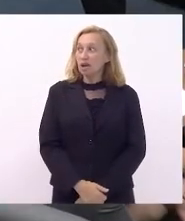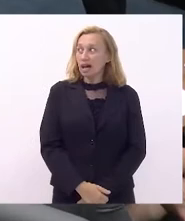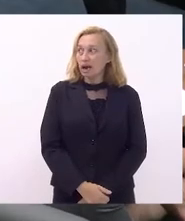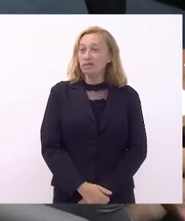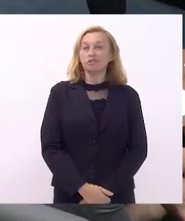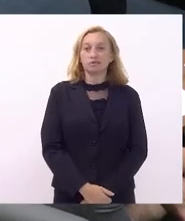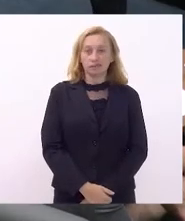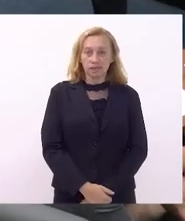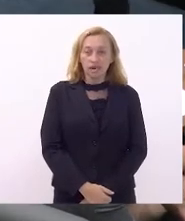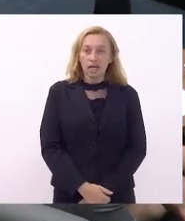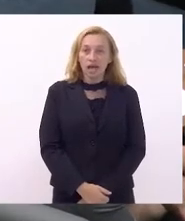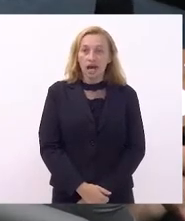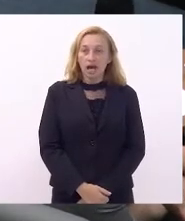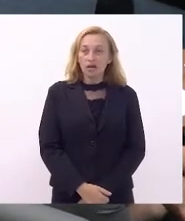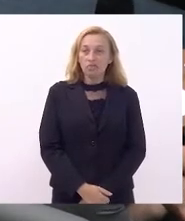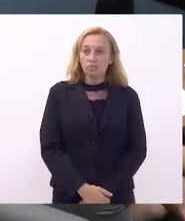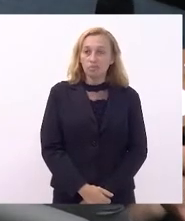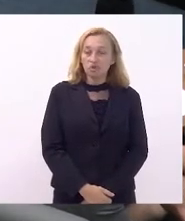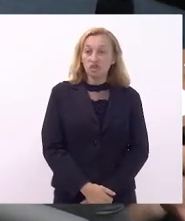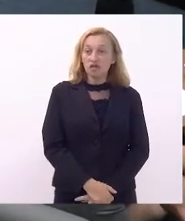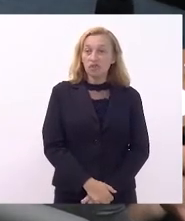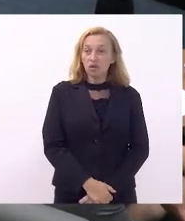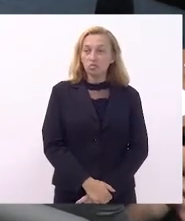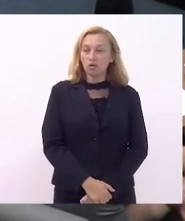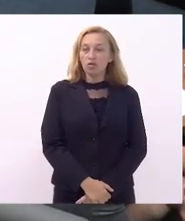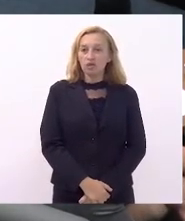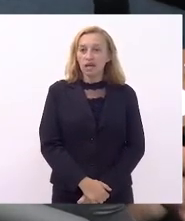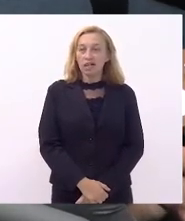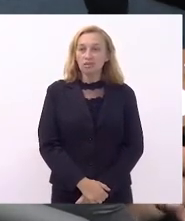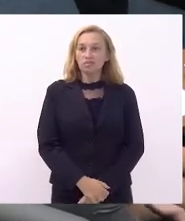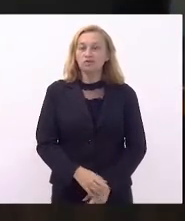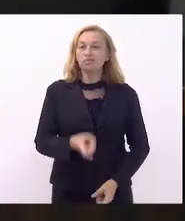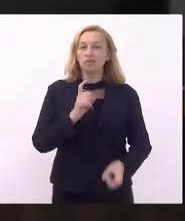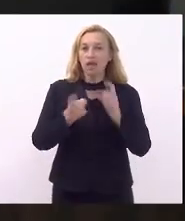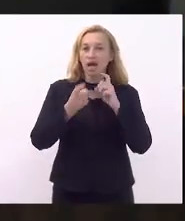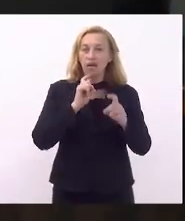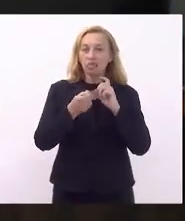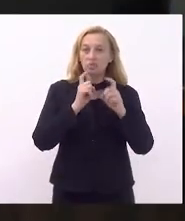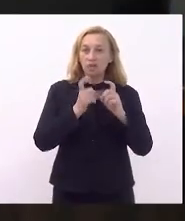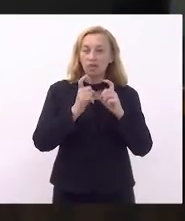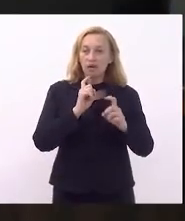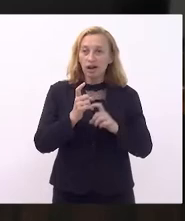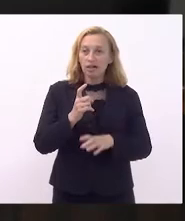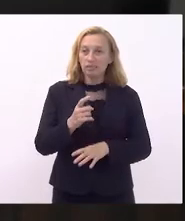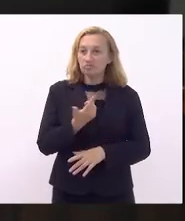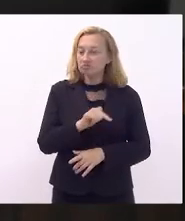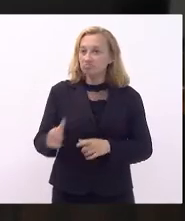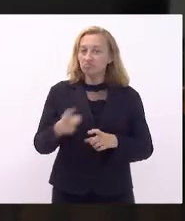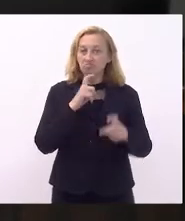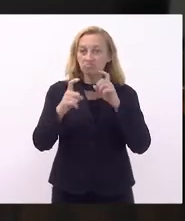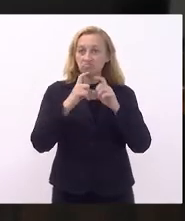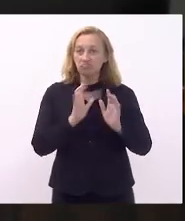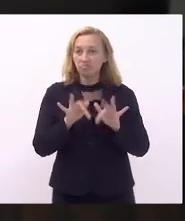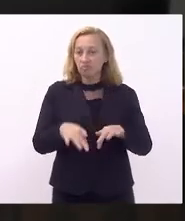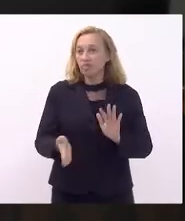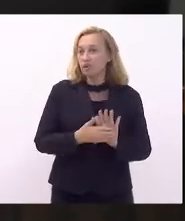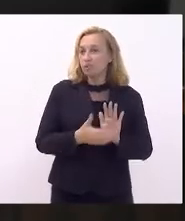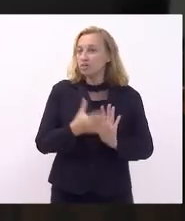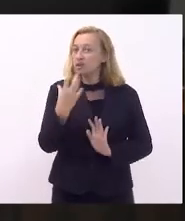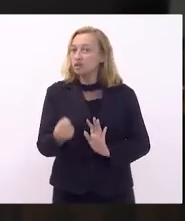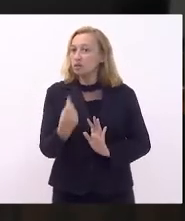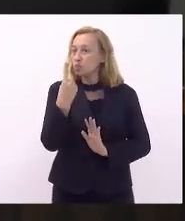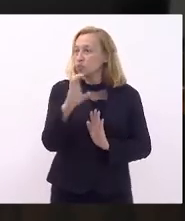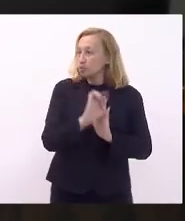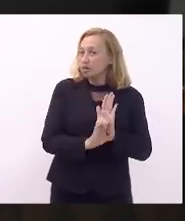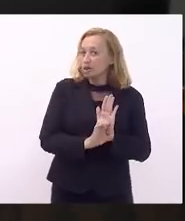Favorável, Sr. Presidente. Os pareceres emitidos em discussão. Havendo que queira discutir, se é real da discussão, o presidente de proposta recebeu